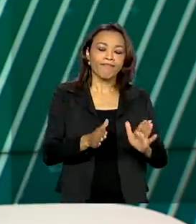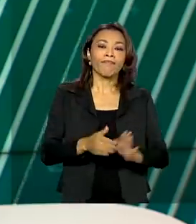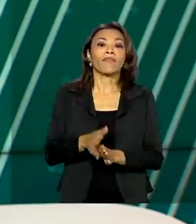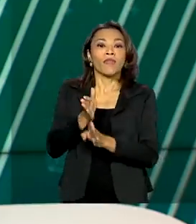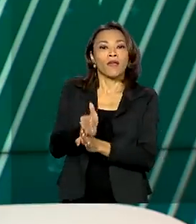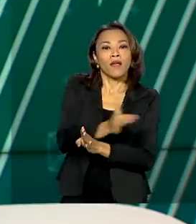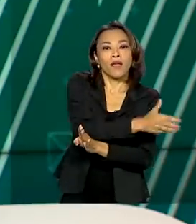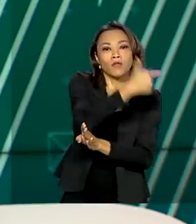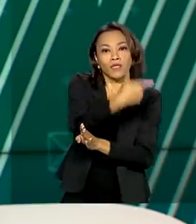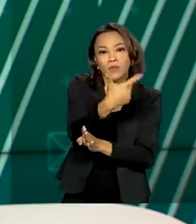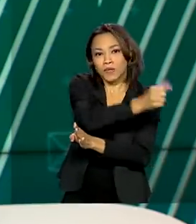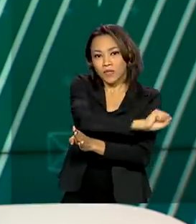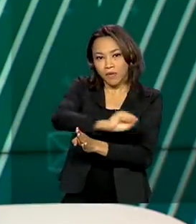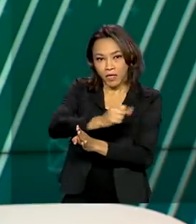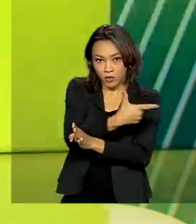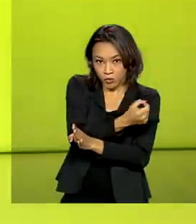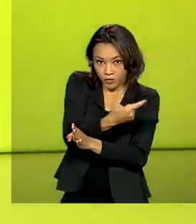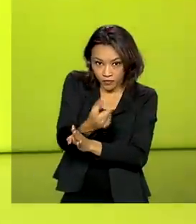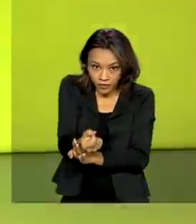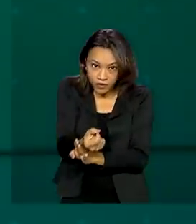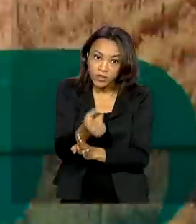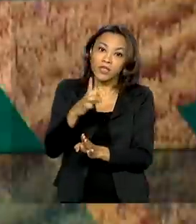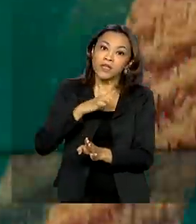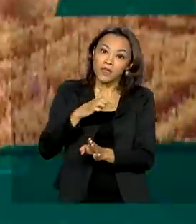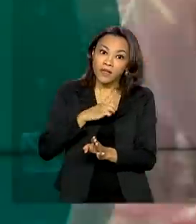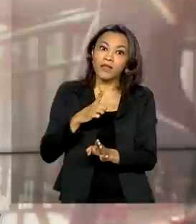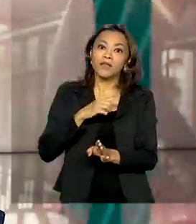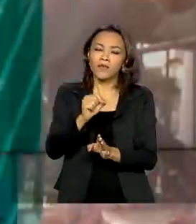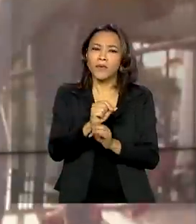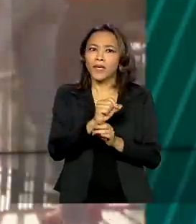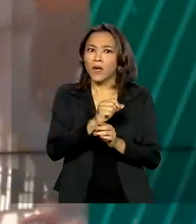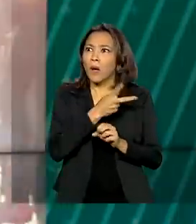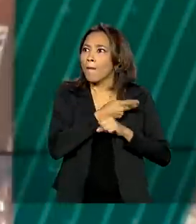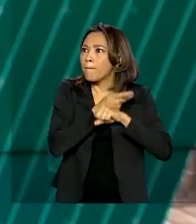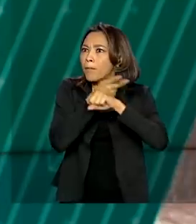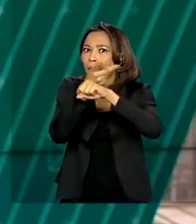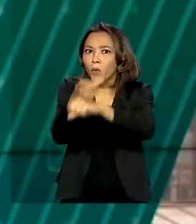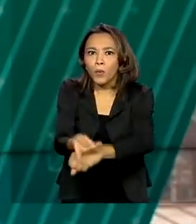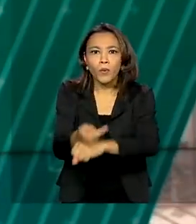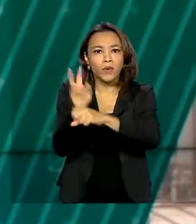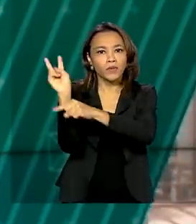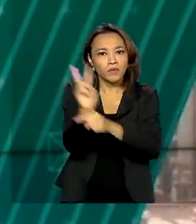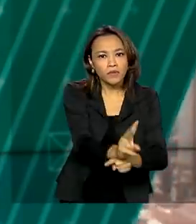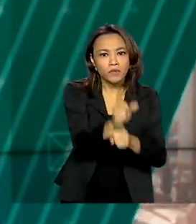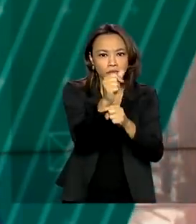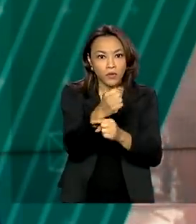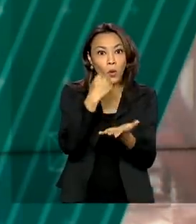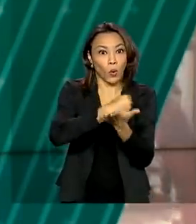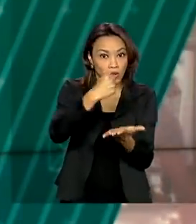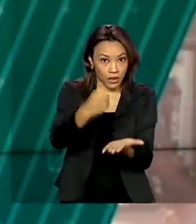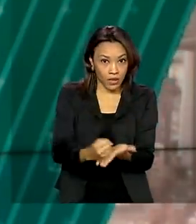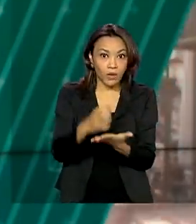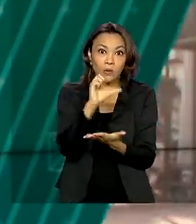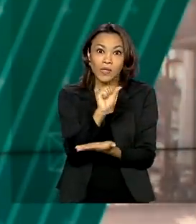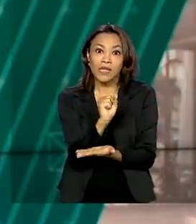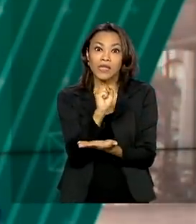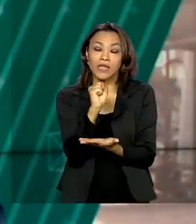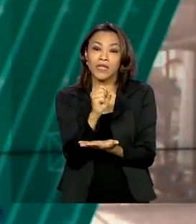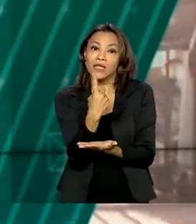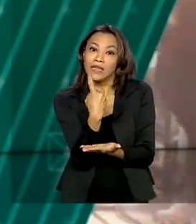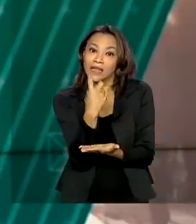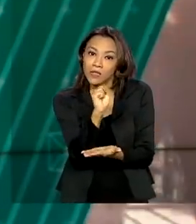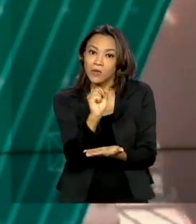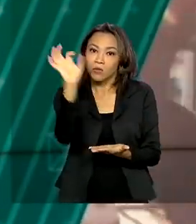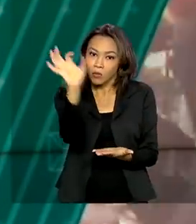2020 revelou um aumento na procura de crédito rural no país. Foram contratados 18% a mais que no mesmo